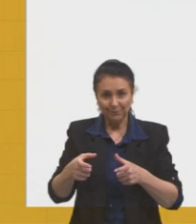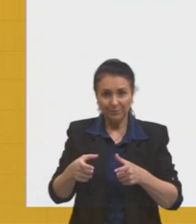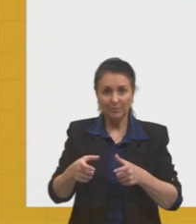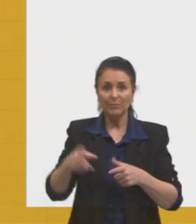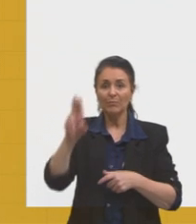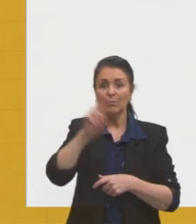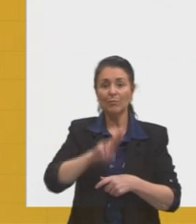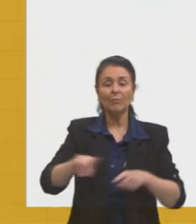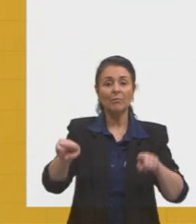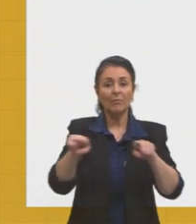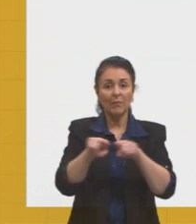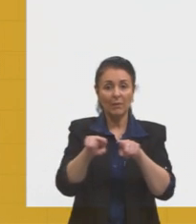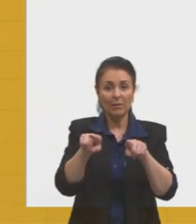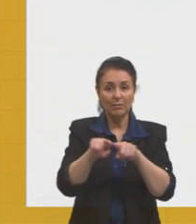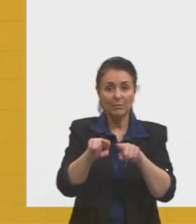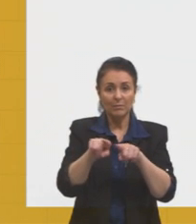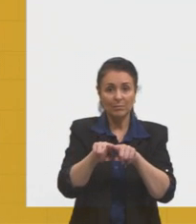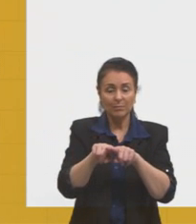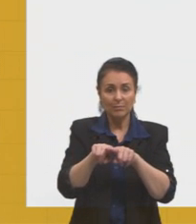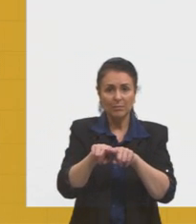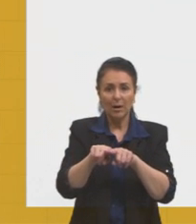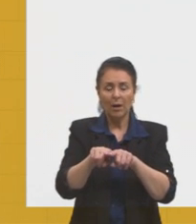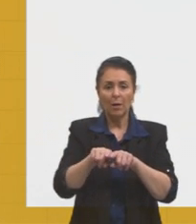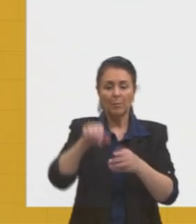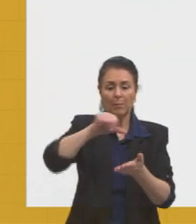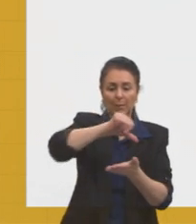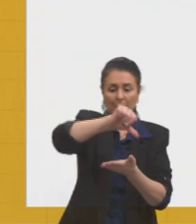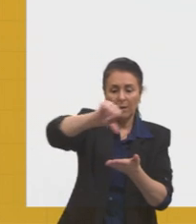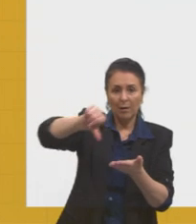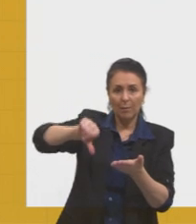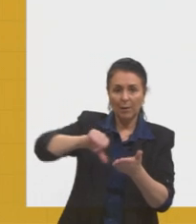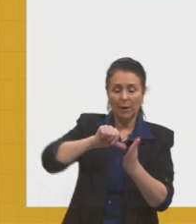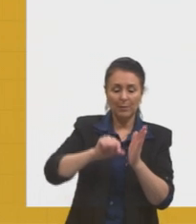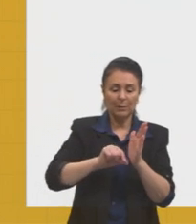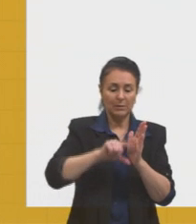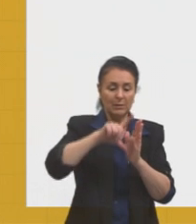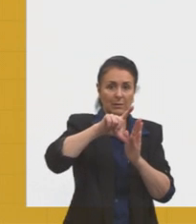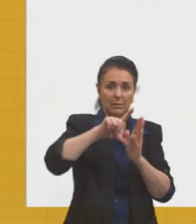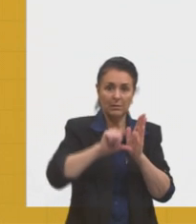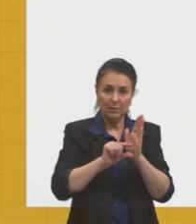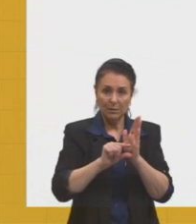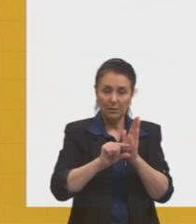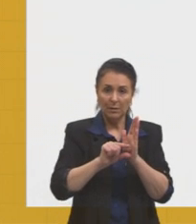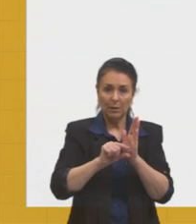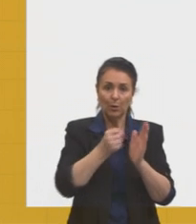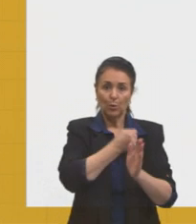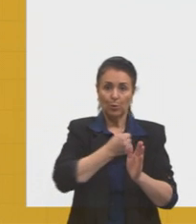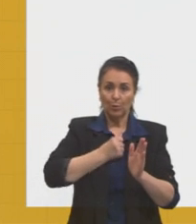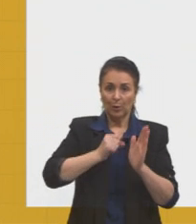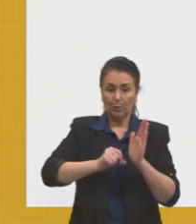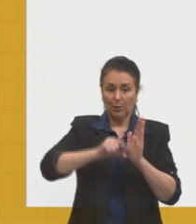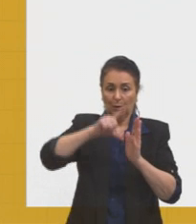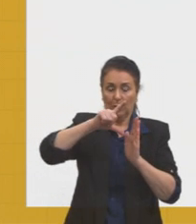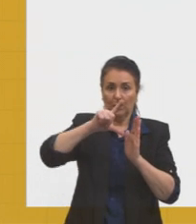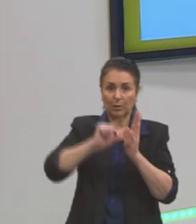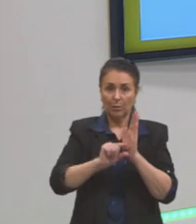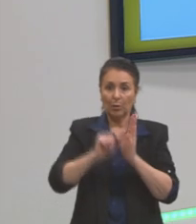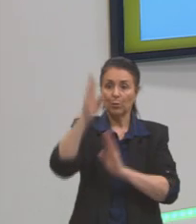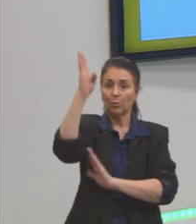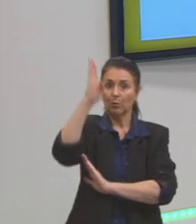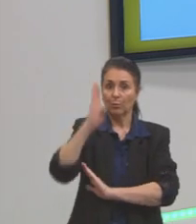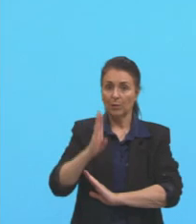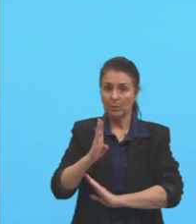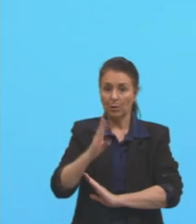aplica esse conhecimento para mapas na escala, por exemplo, do Brasil, podemos localizar aqui algumas regiões,